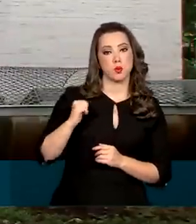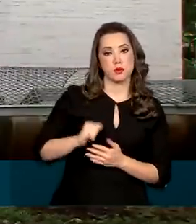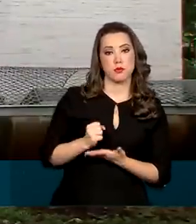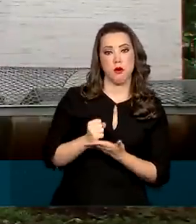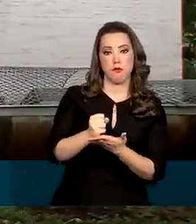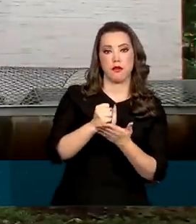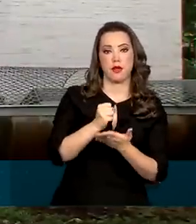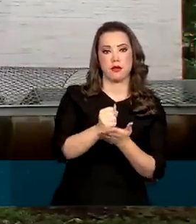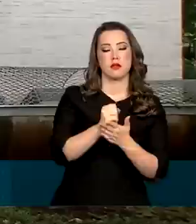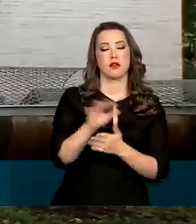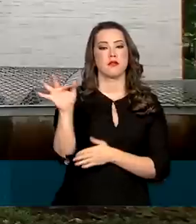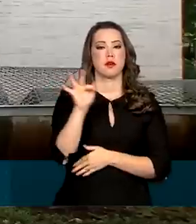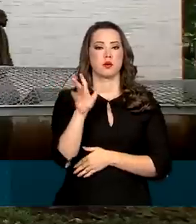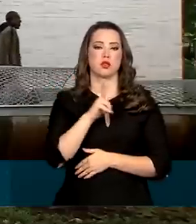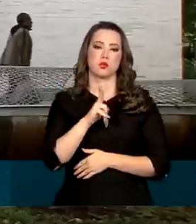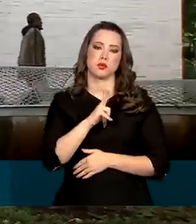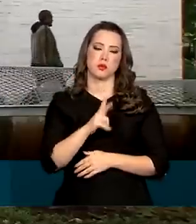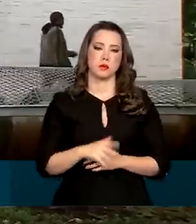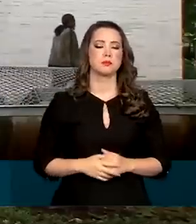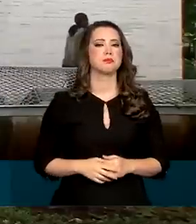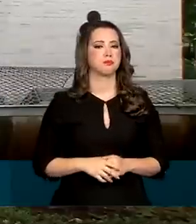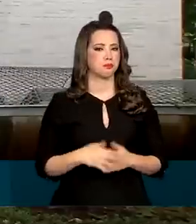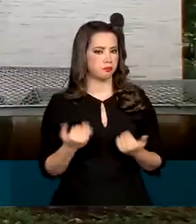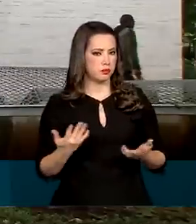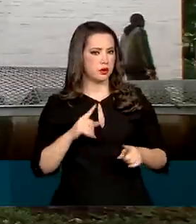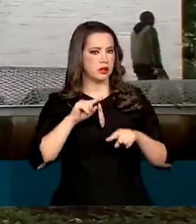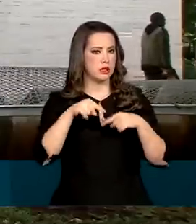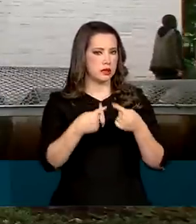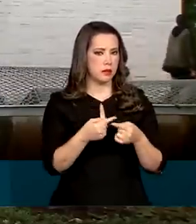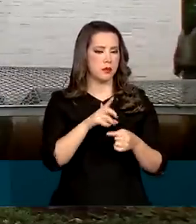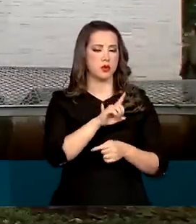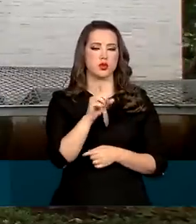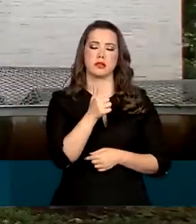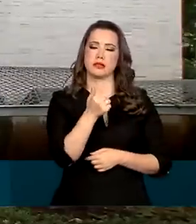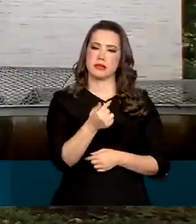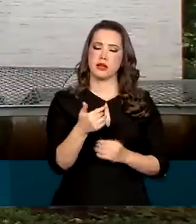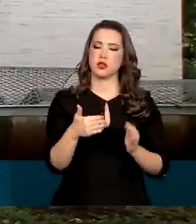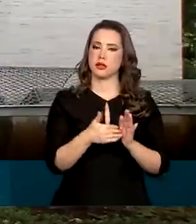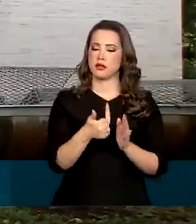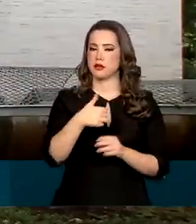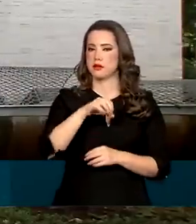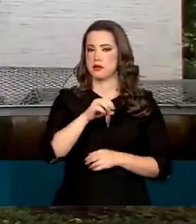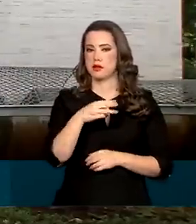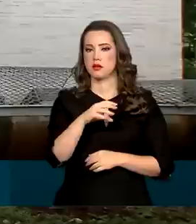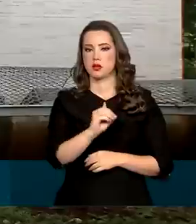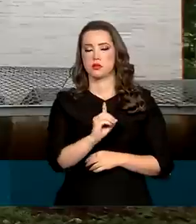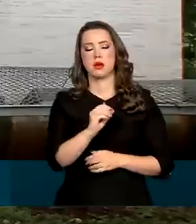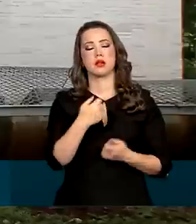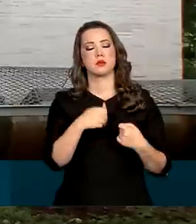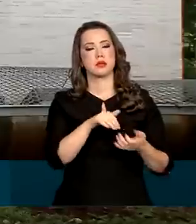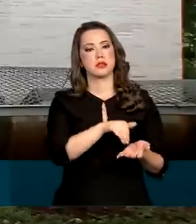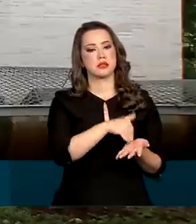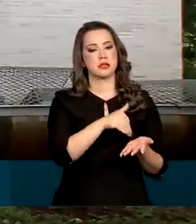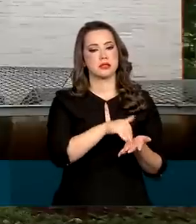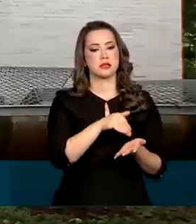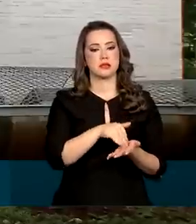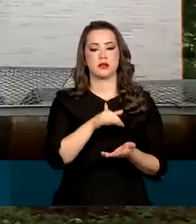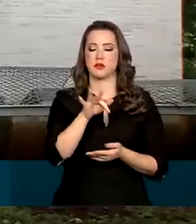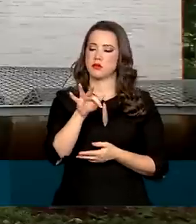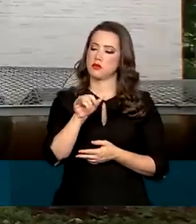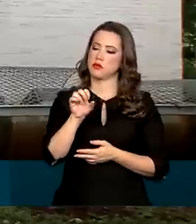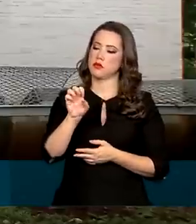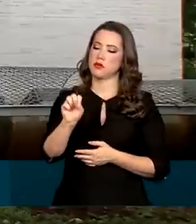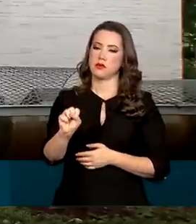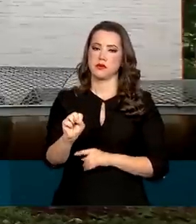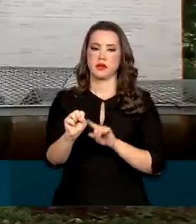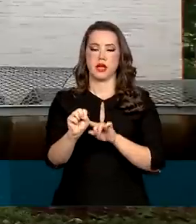em faculdades particulares. Um pouquinho pra frente, dos dias 7 a 10 de março, será a vez de fazer a inscrição no FIES, o